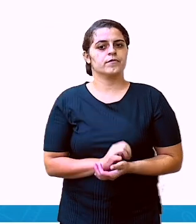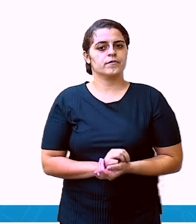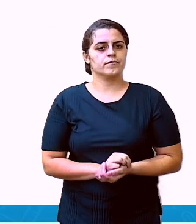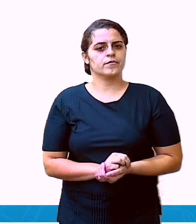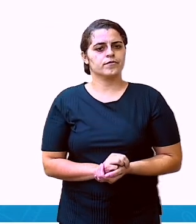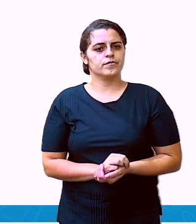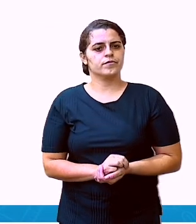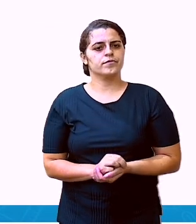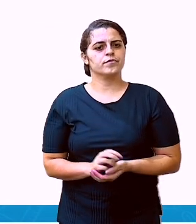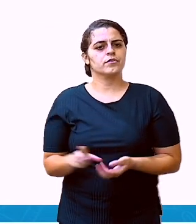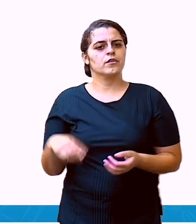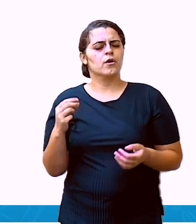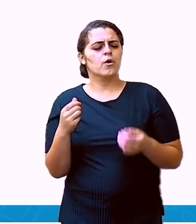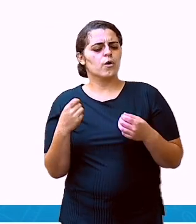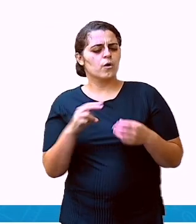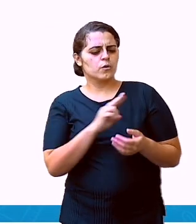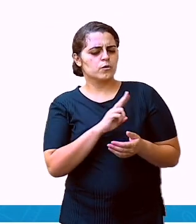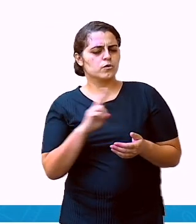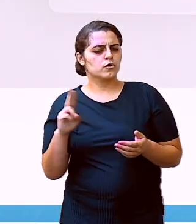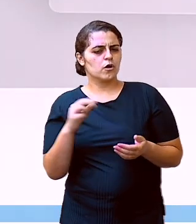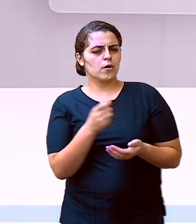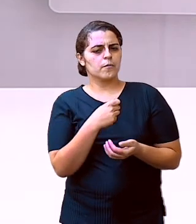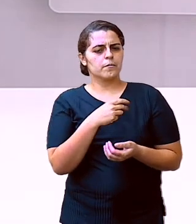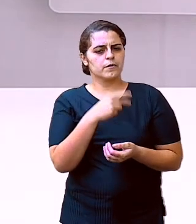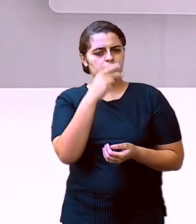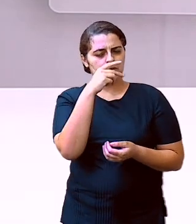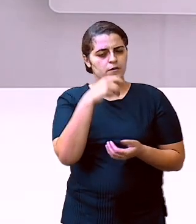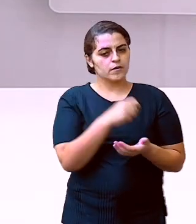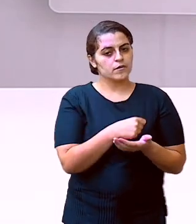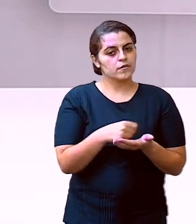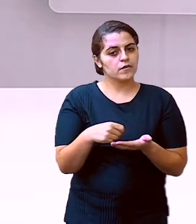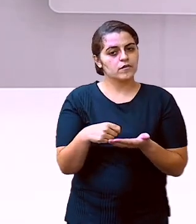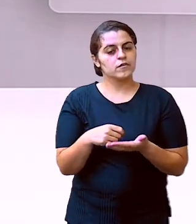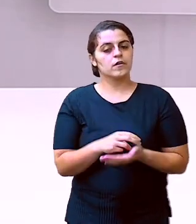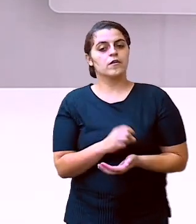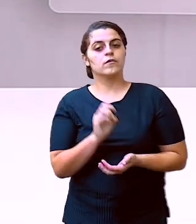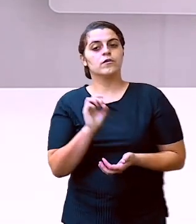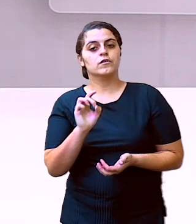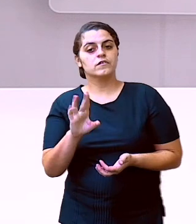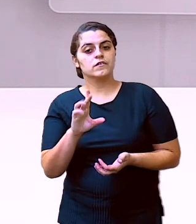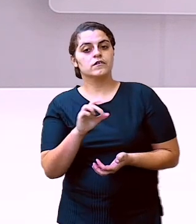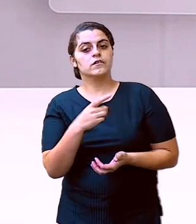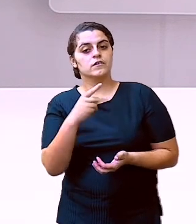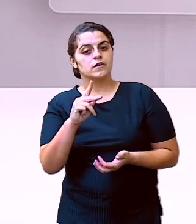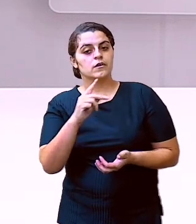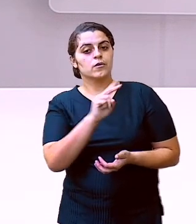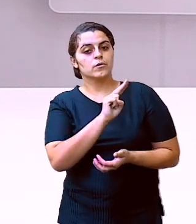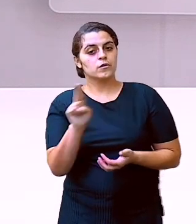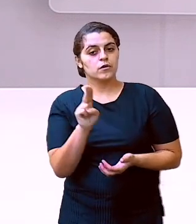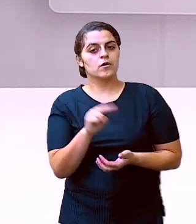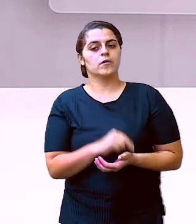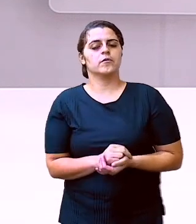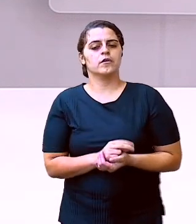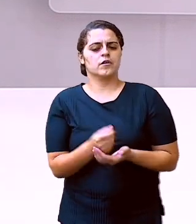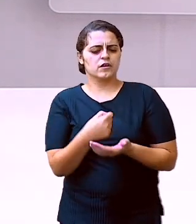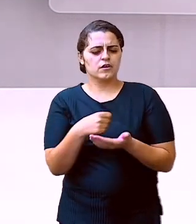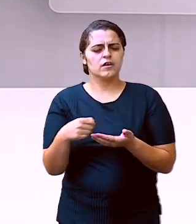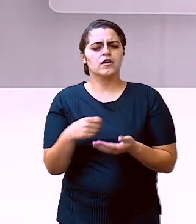Quinto, coloque o seu nome. O seu nome vem embaixo. É o remetente, é quem está